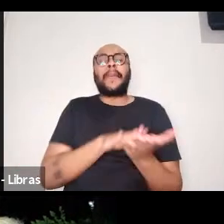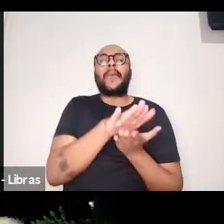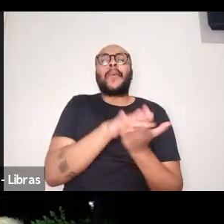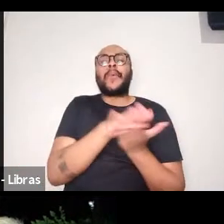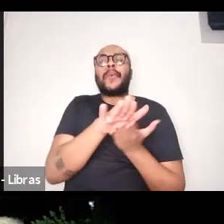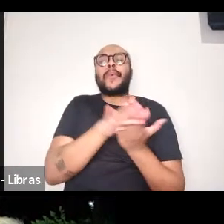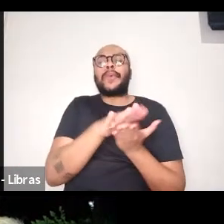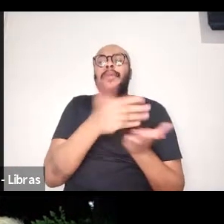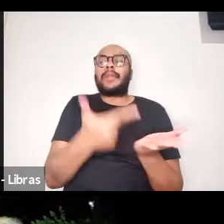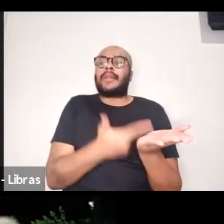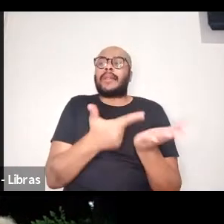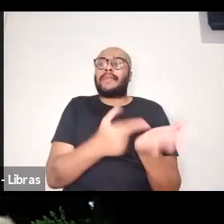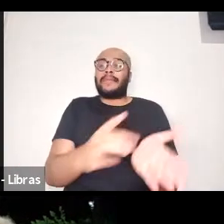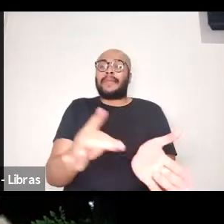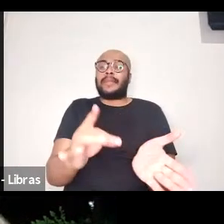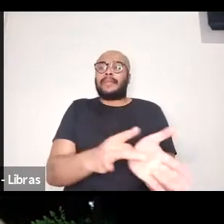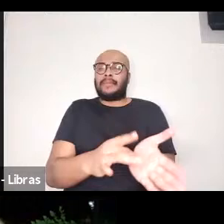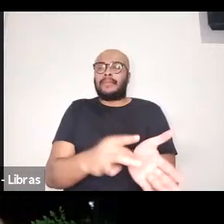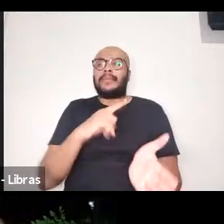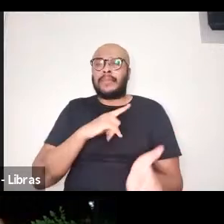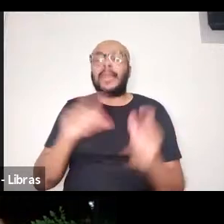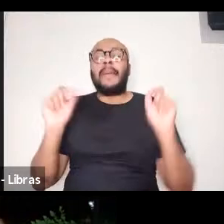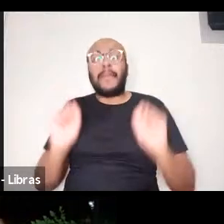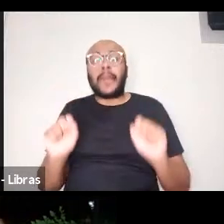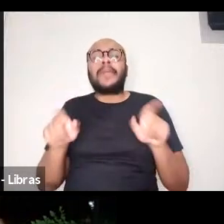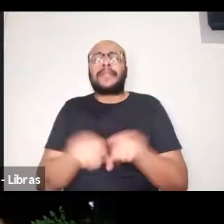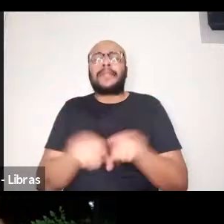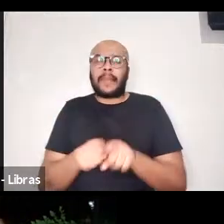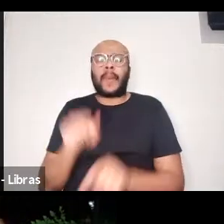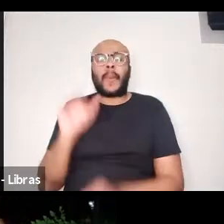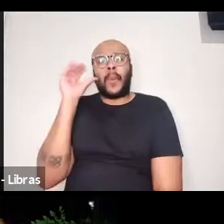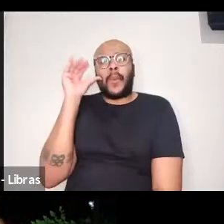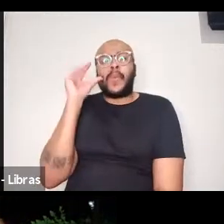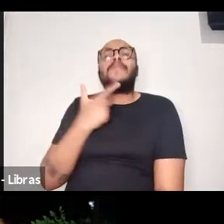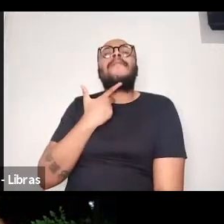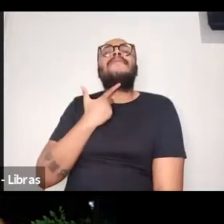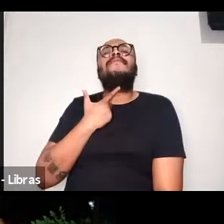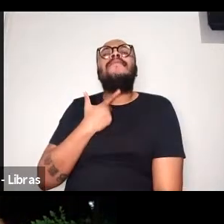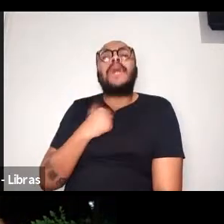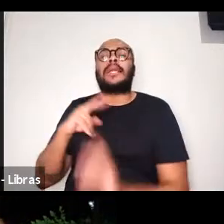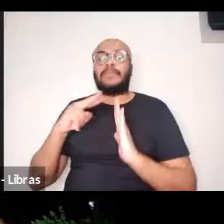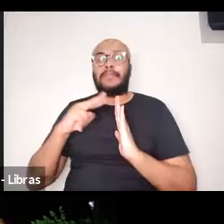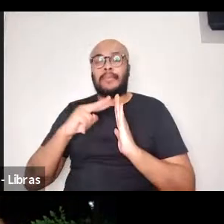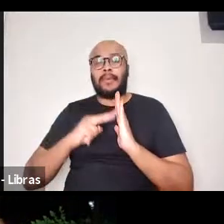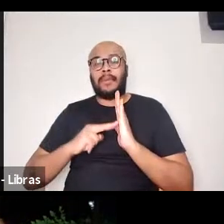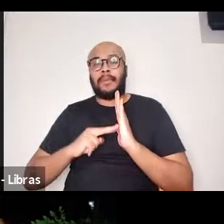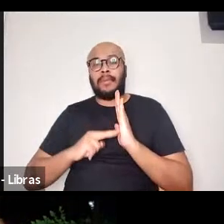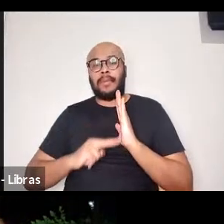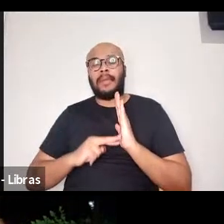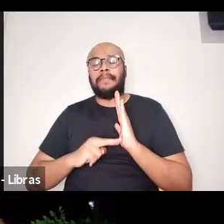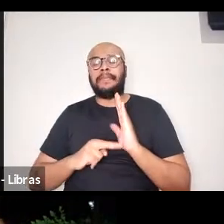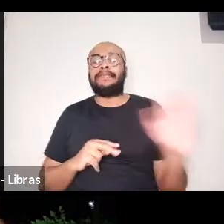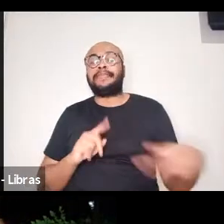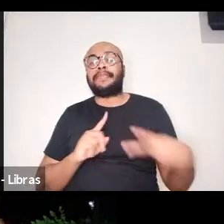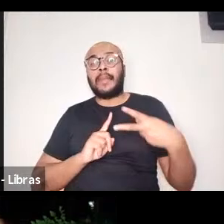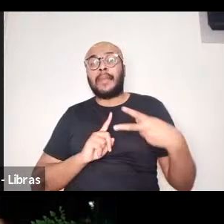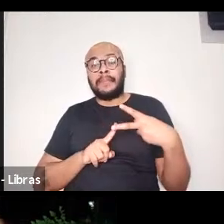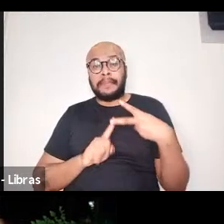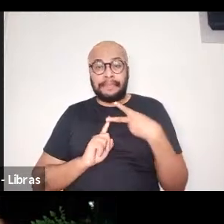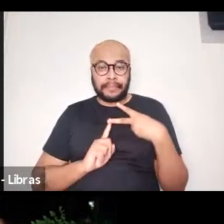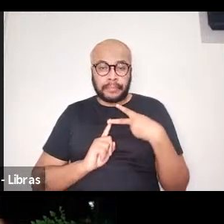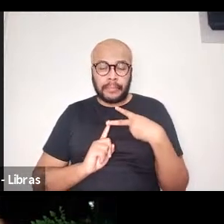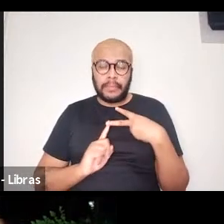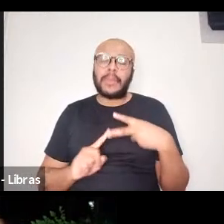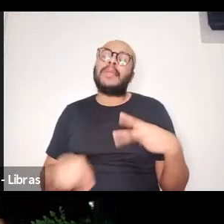e de fato poder ter uma curiosidade, um interesse em ler a obra. Essa